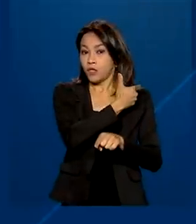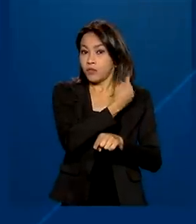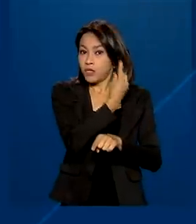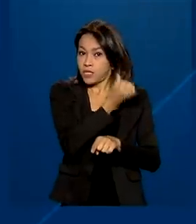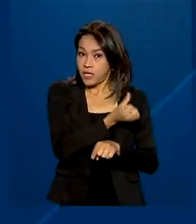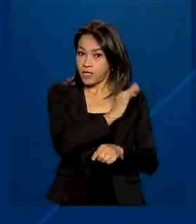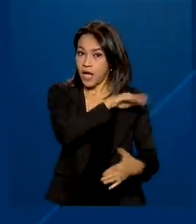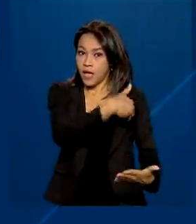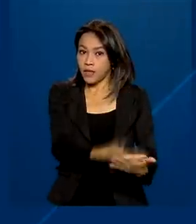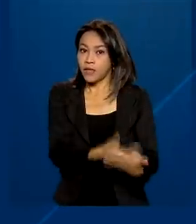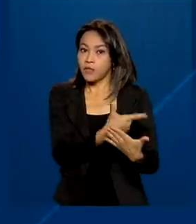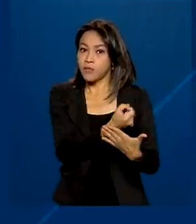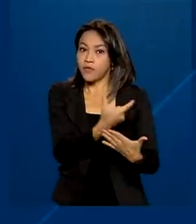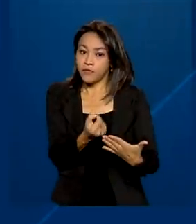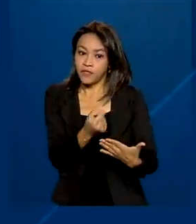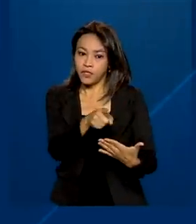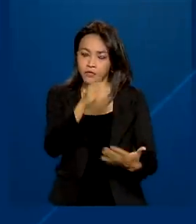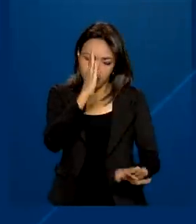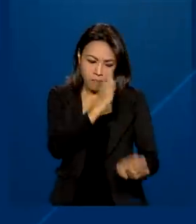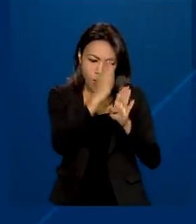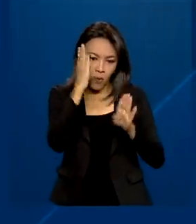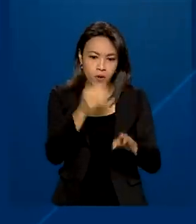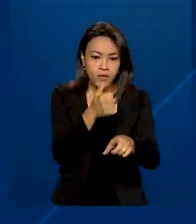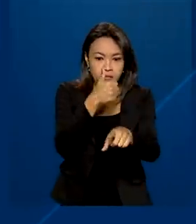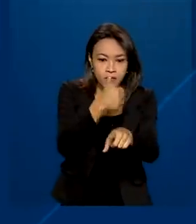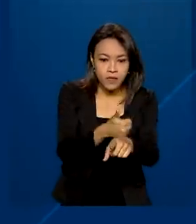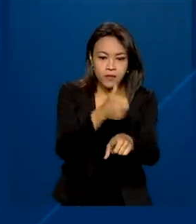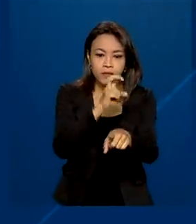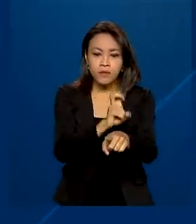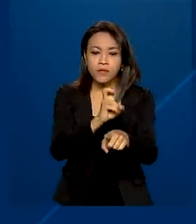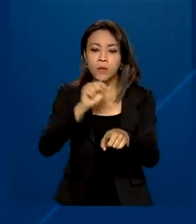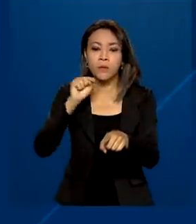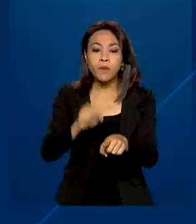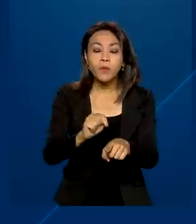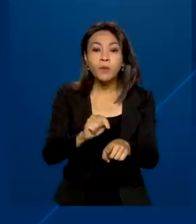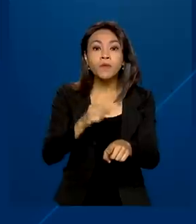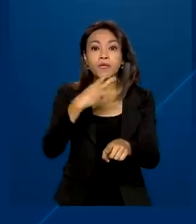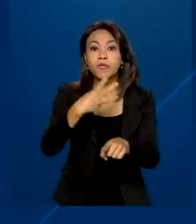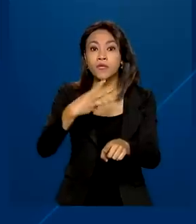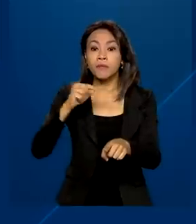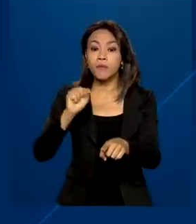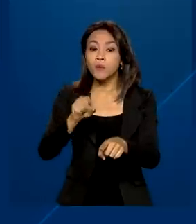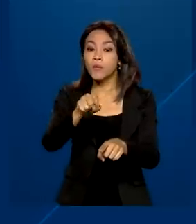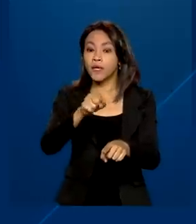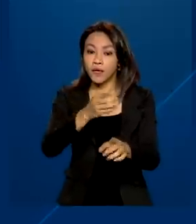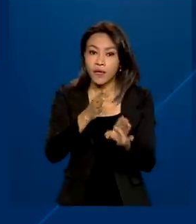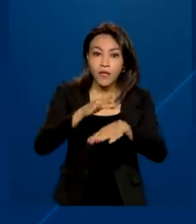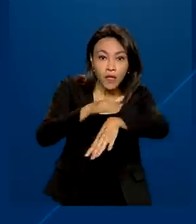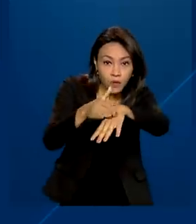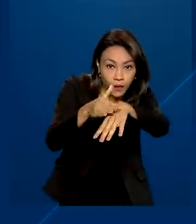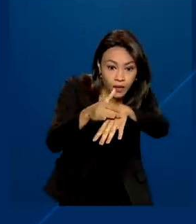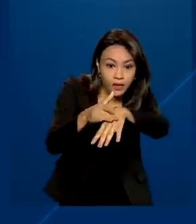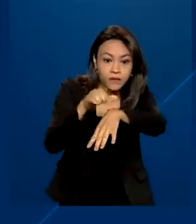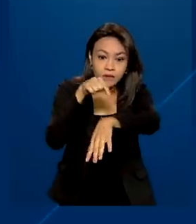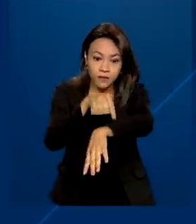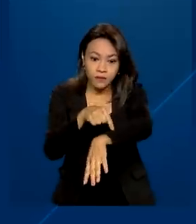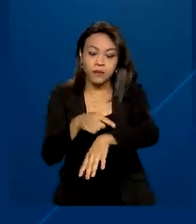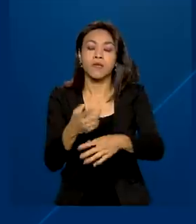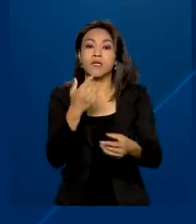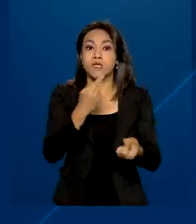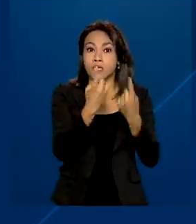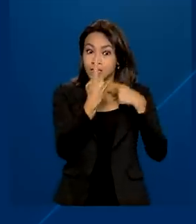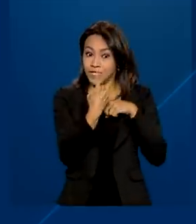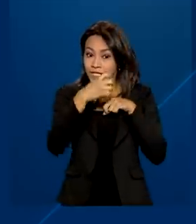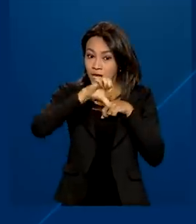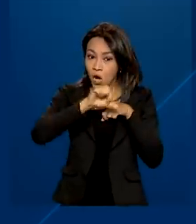diagnosticados mais de 155 mil novos casos de ranceníase no Brasil. Desses, cerca de 19 mil foram